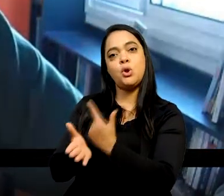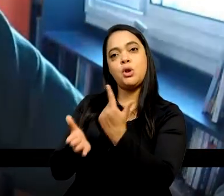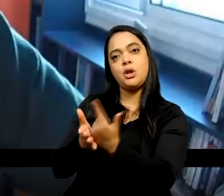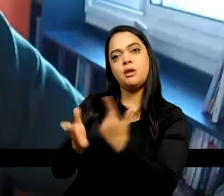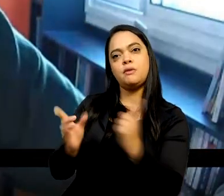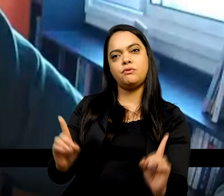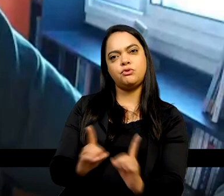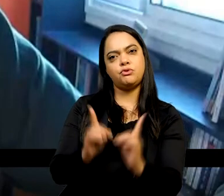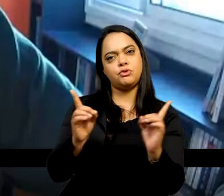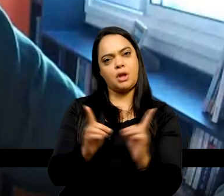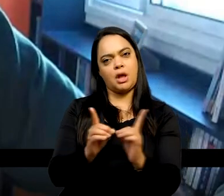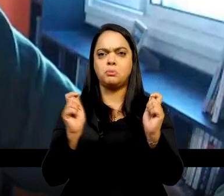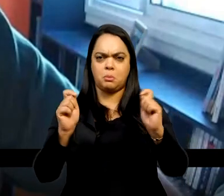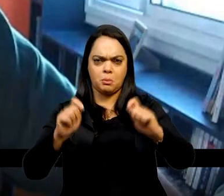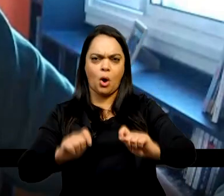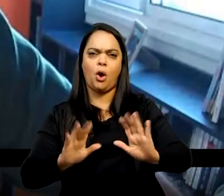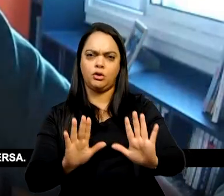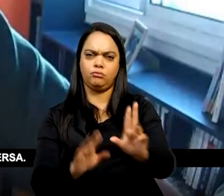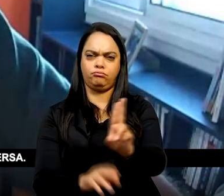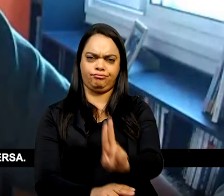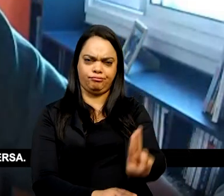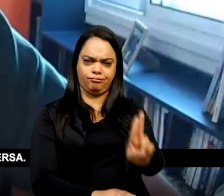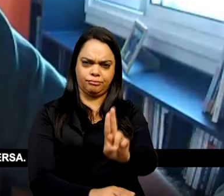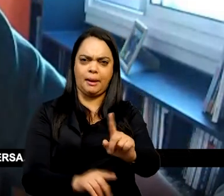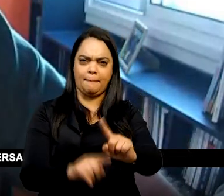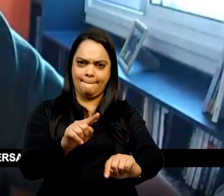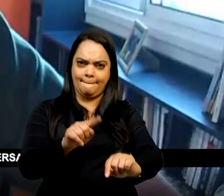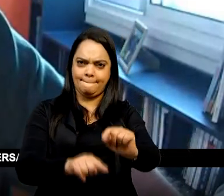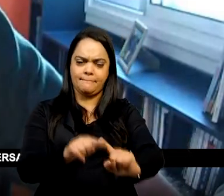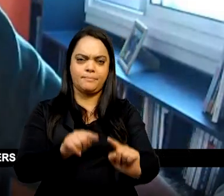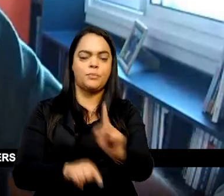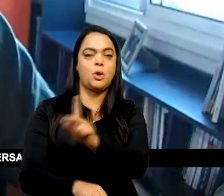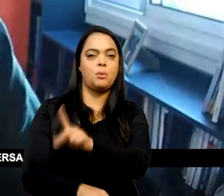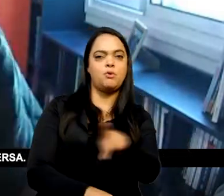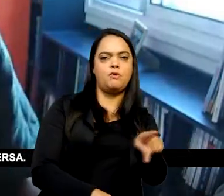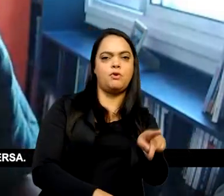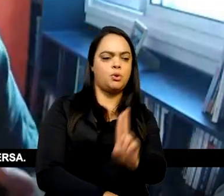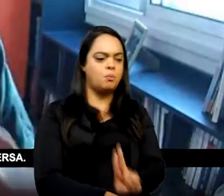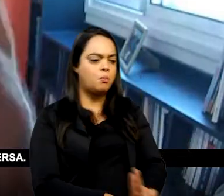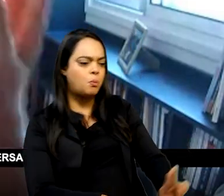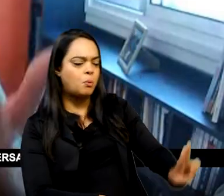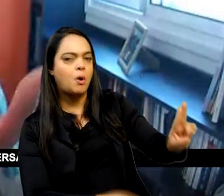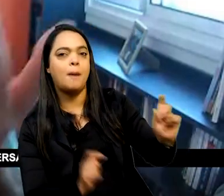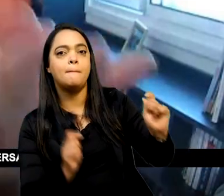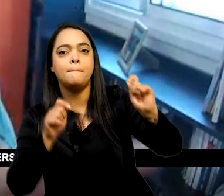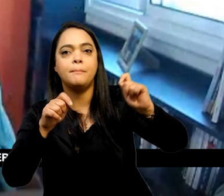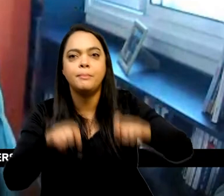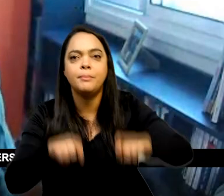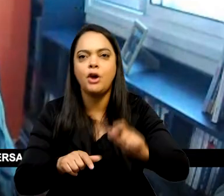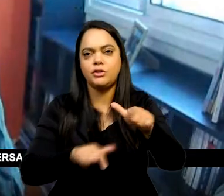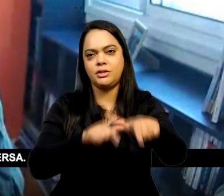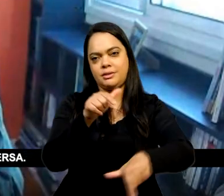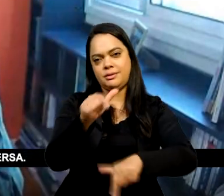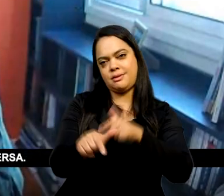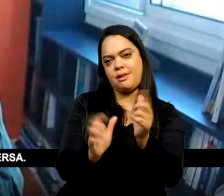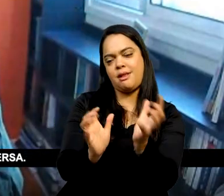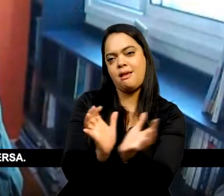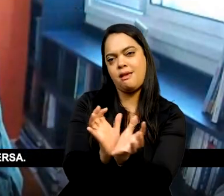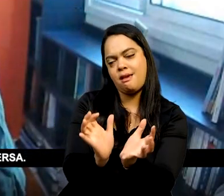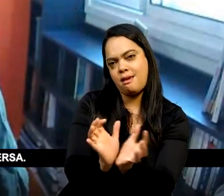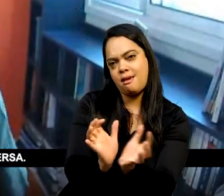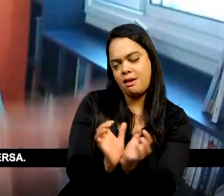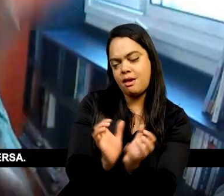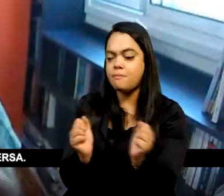materiais, né, o professor universitário pode trabalhar em equipe com o professor da educação